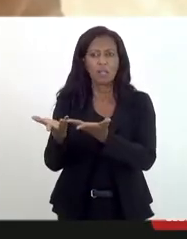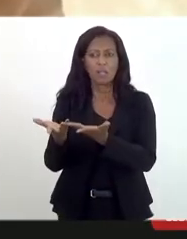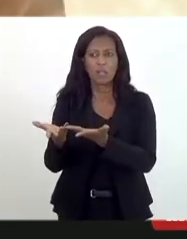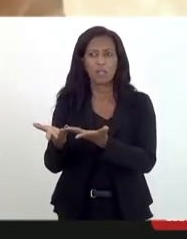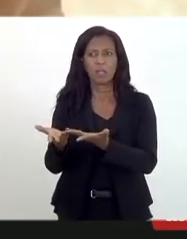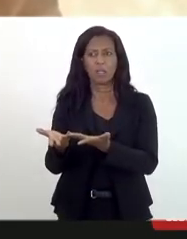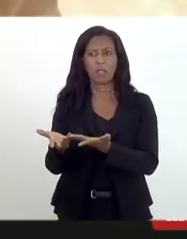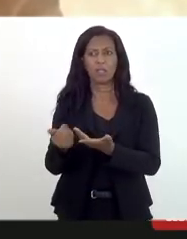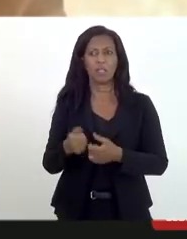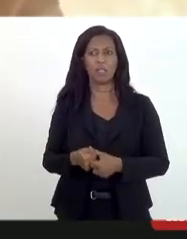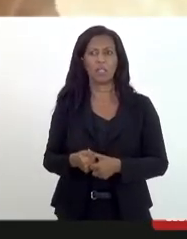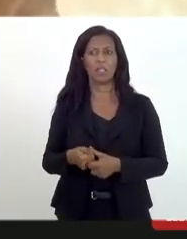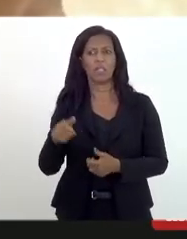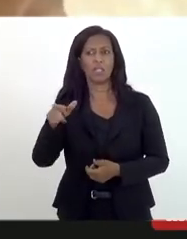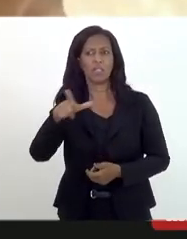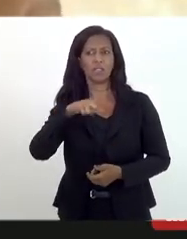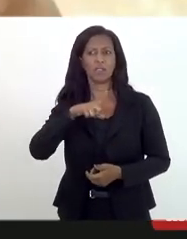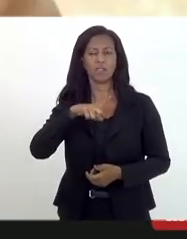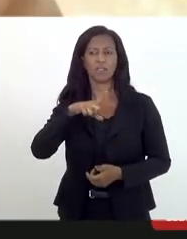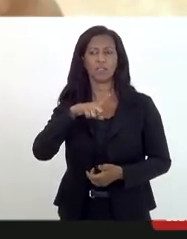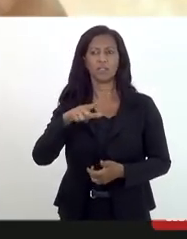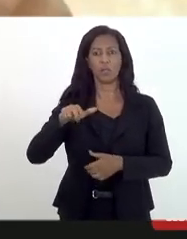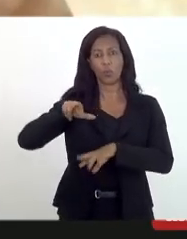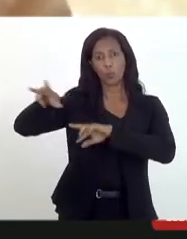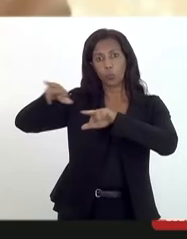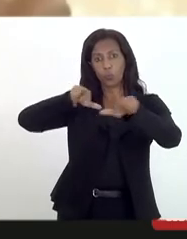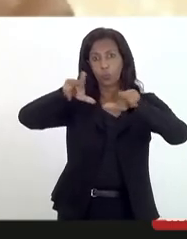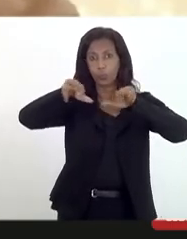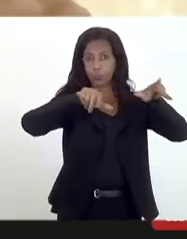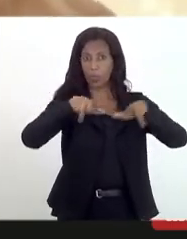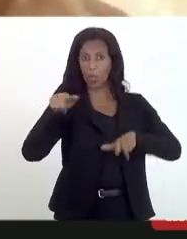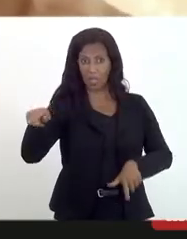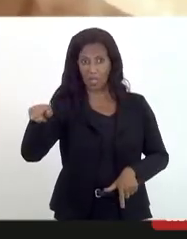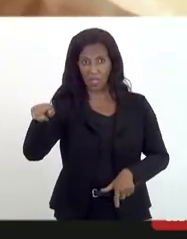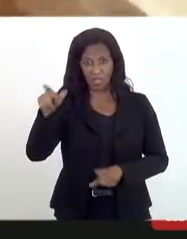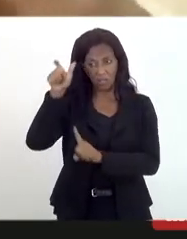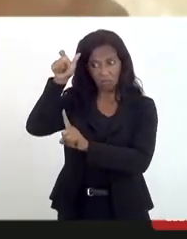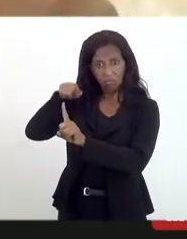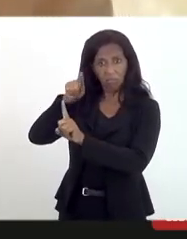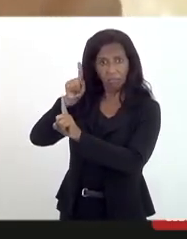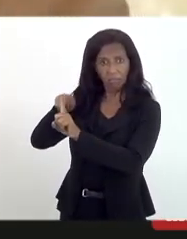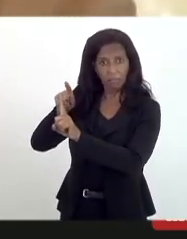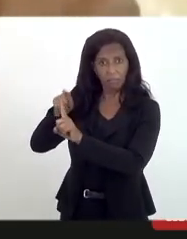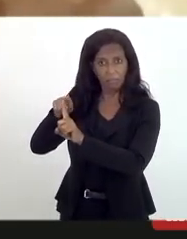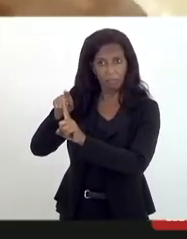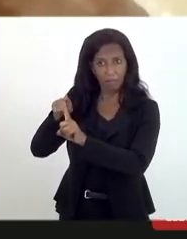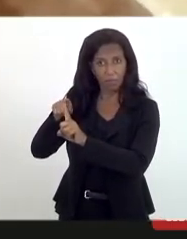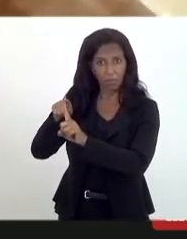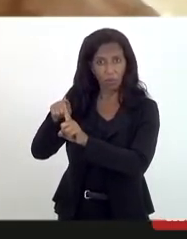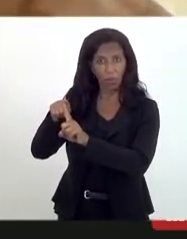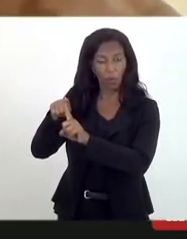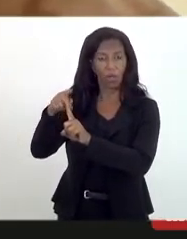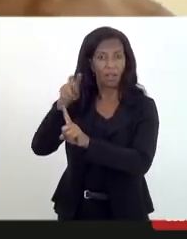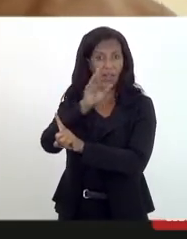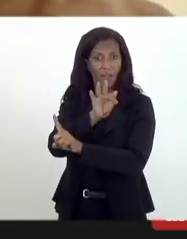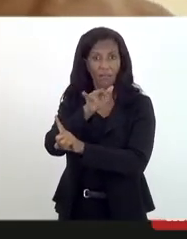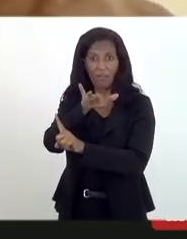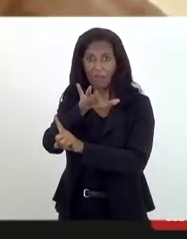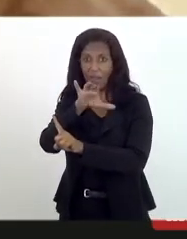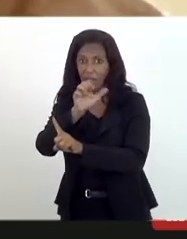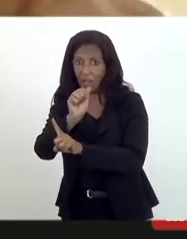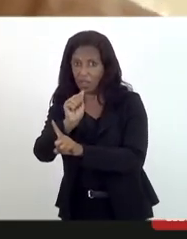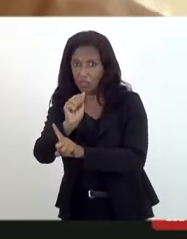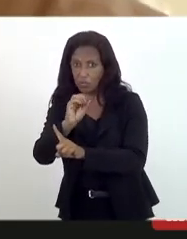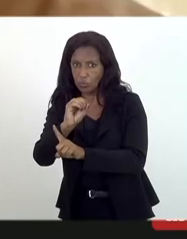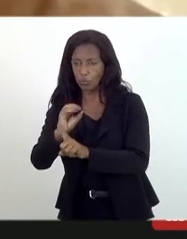preconceito religioso. Esse fanático, exatamente, como tem também fanático contra negros e contra gays, tem cara,